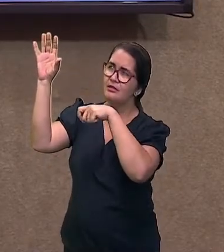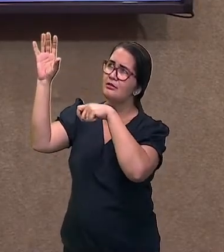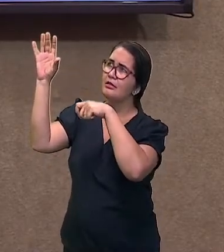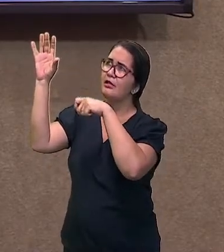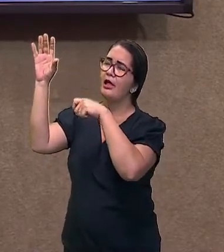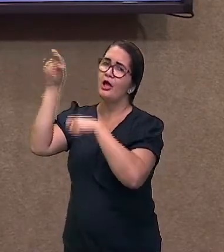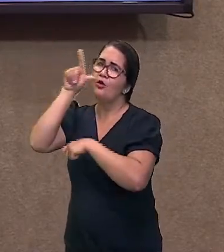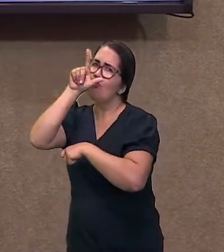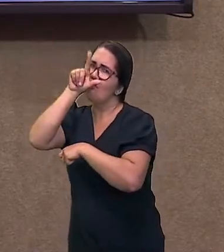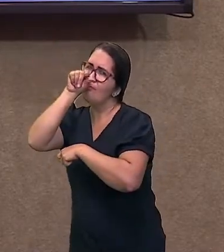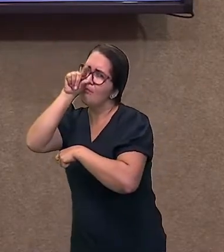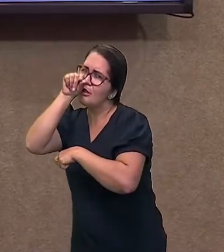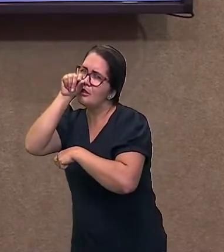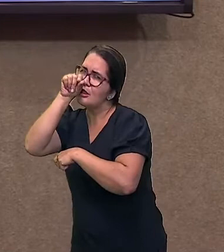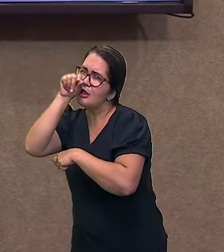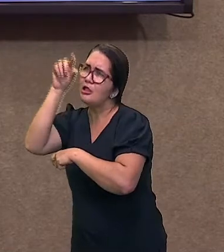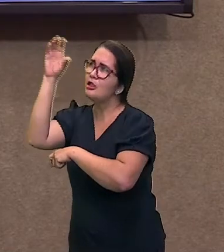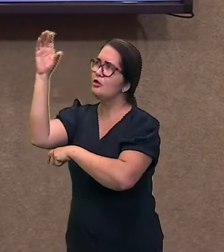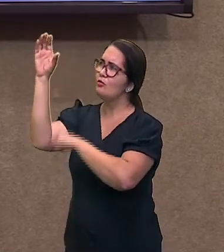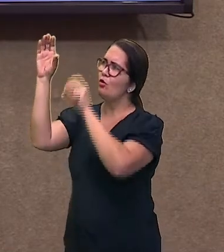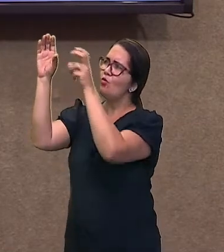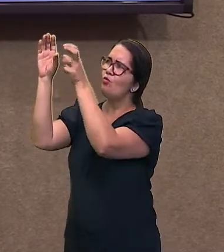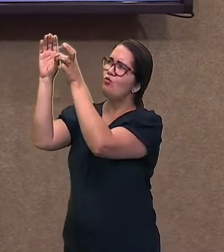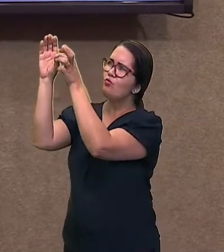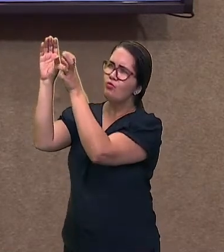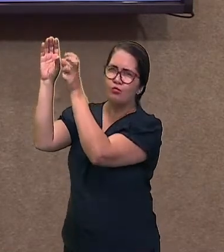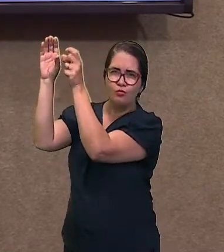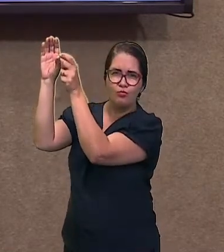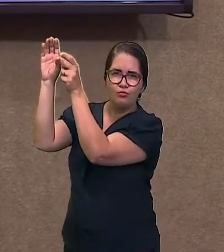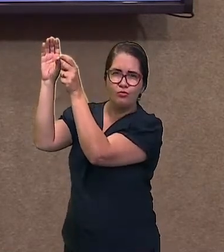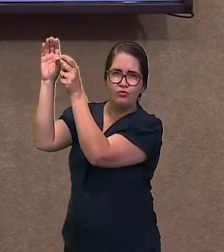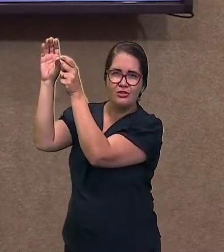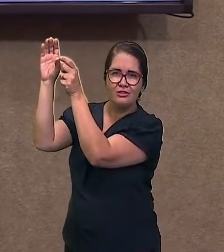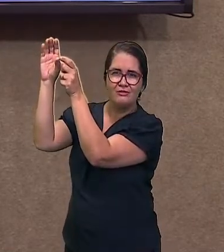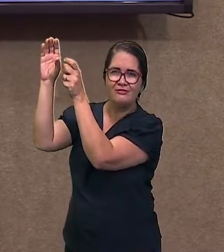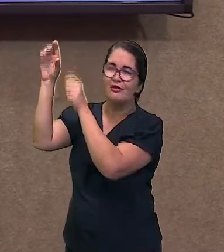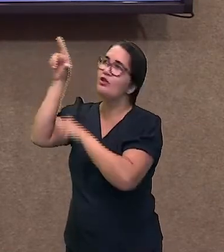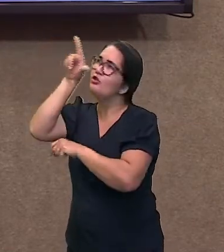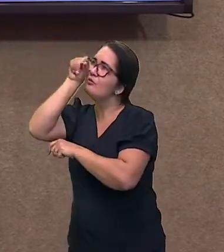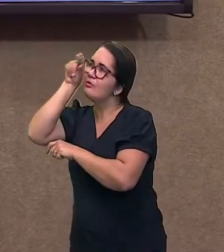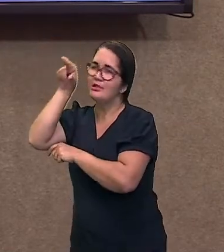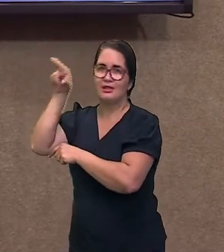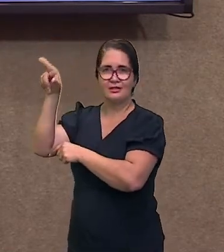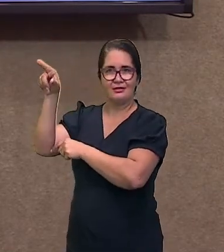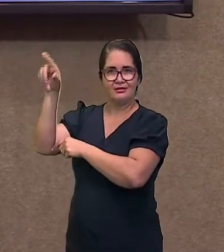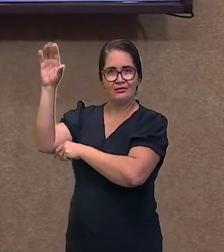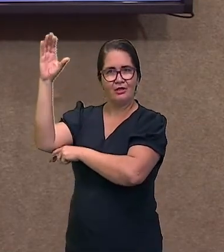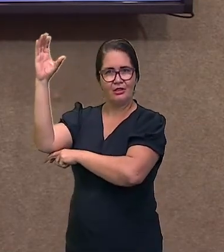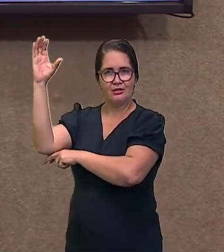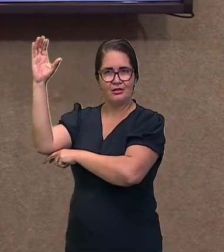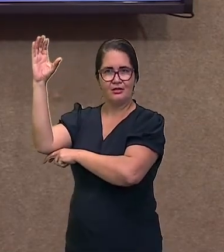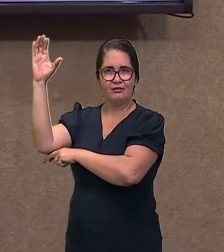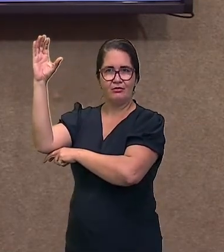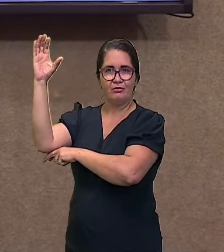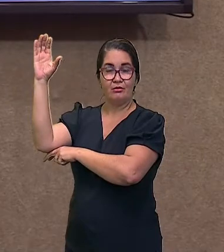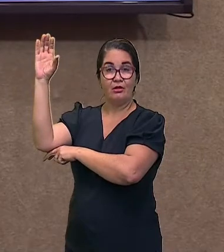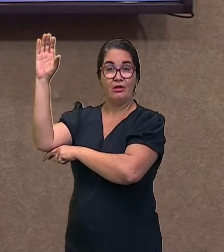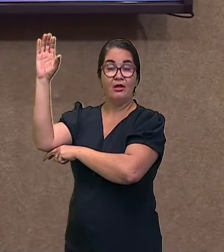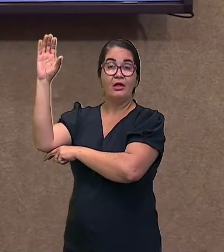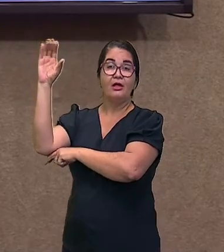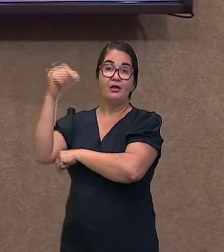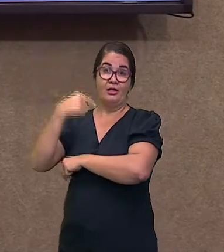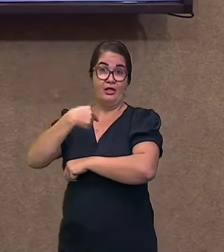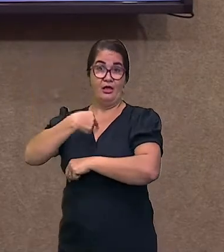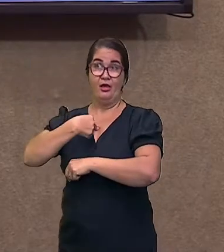colocação? Qual o meu papel nesta interação? O eu